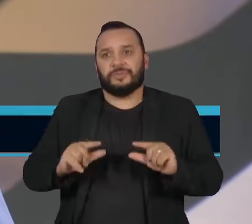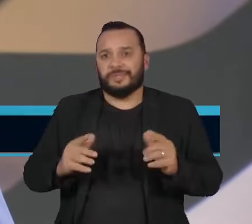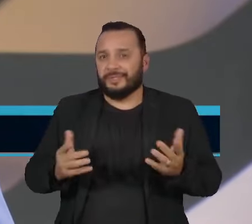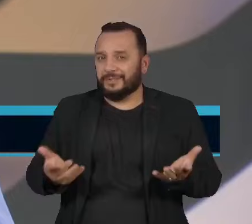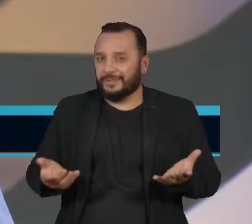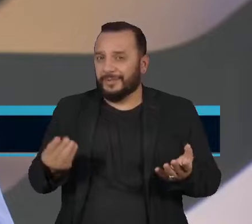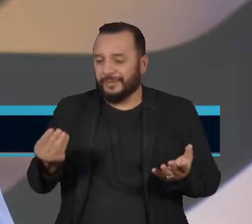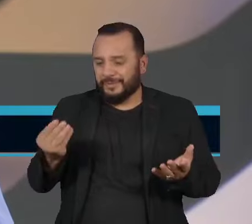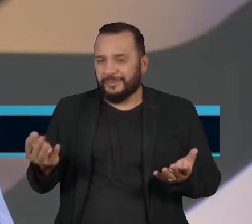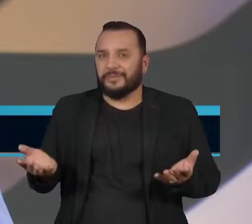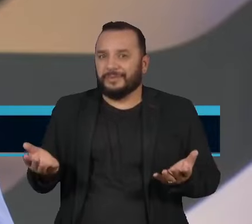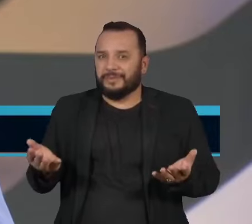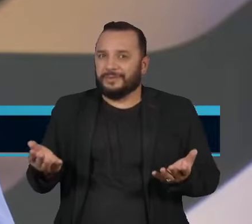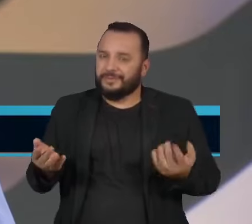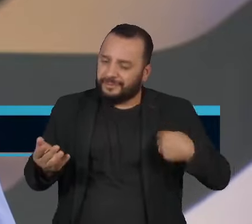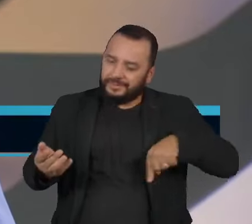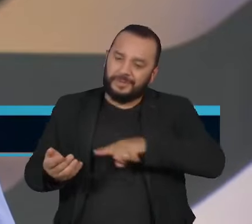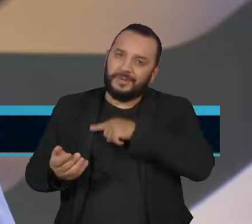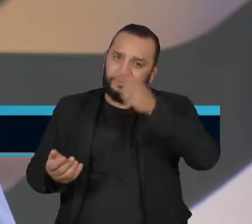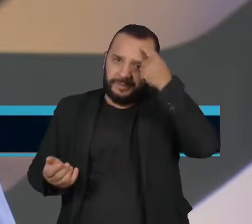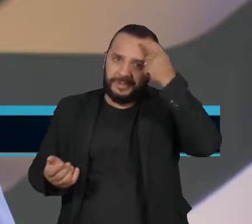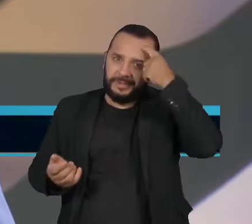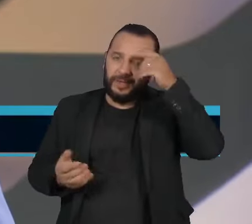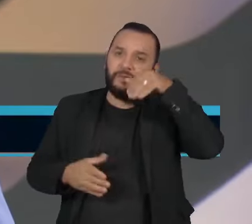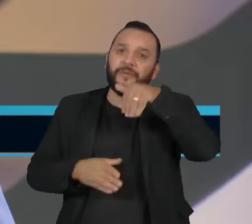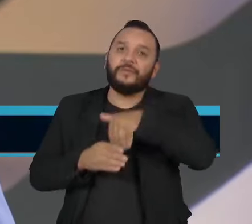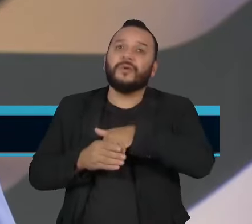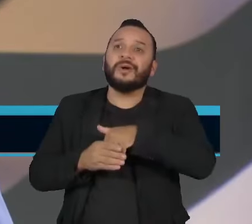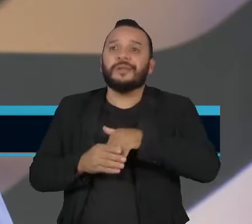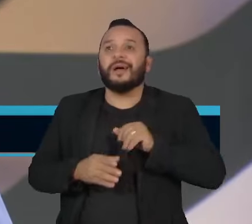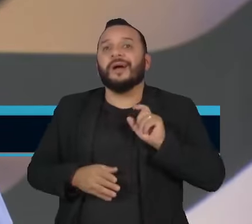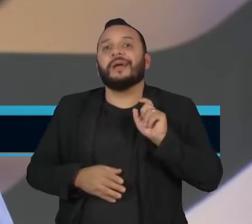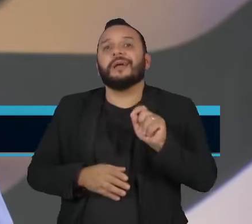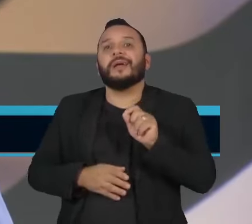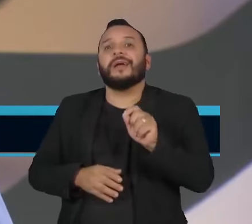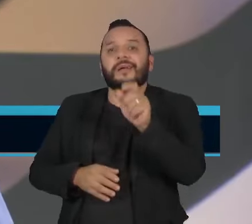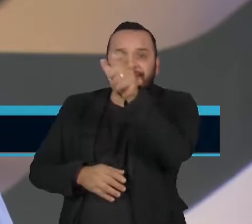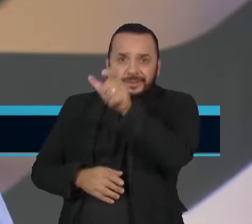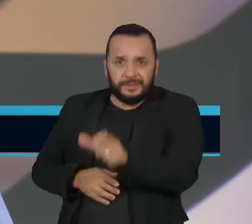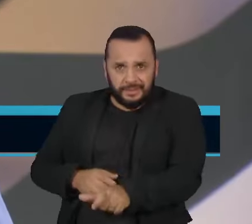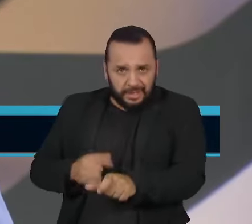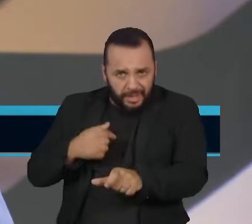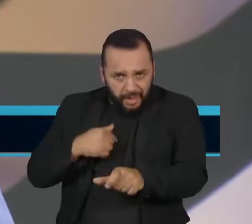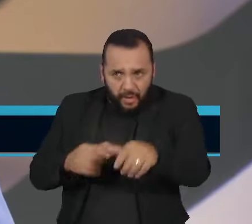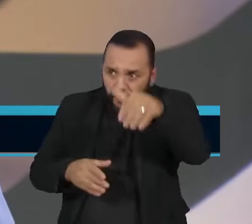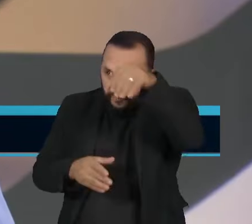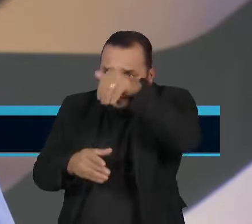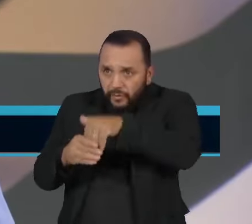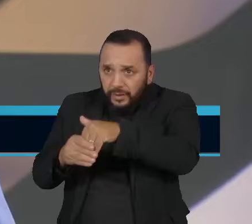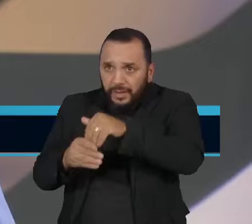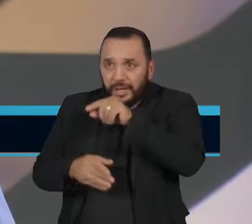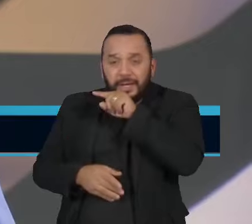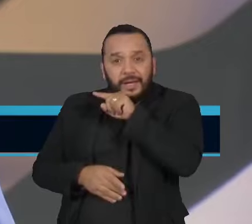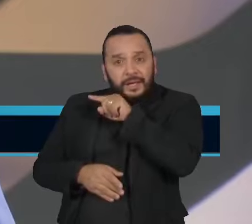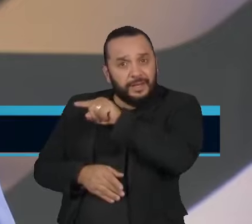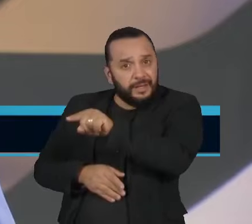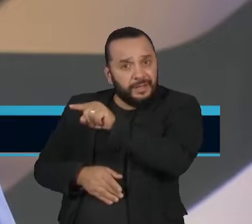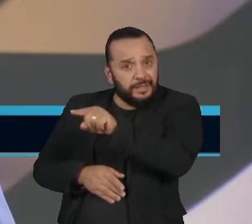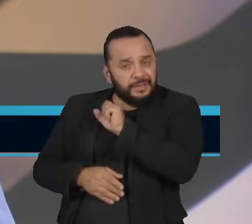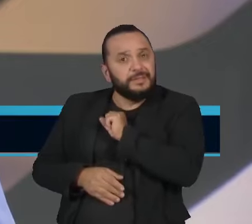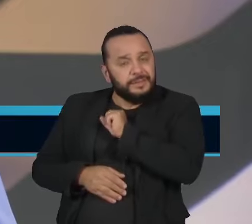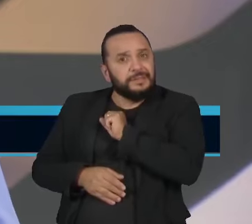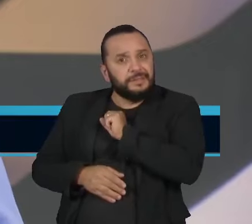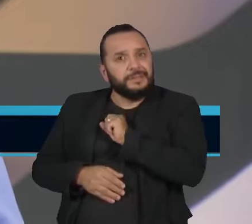ver em quem que nós vamos votar. E cobrar daqueles em que nós votamos, para que eles não piorem as